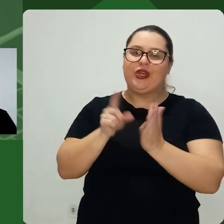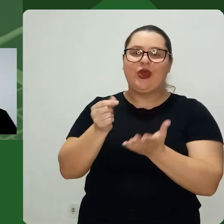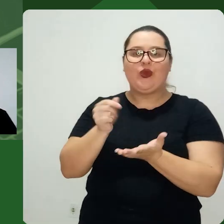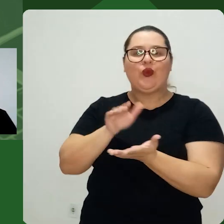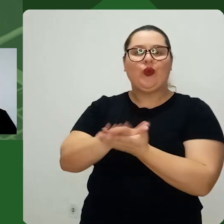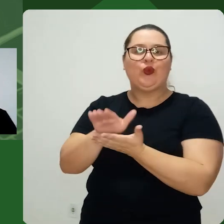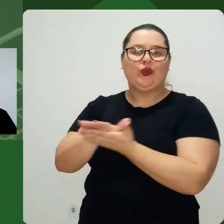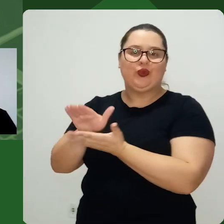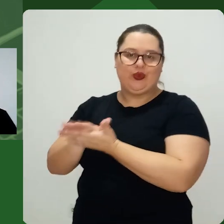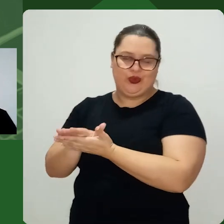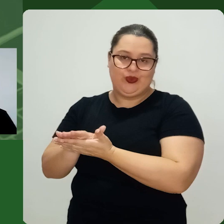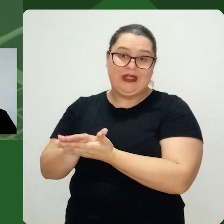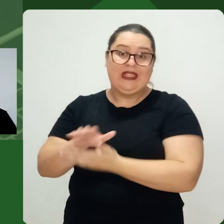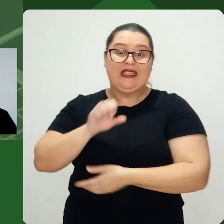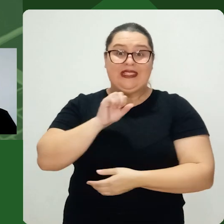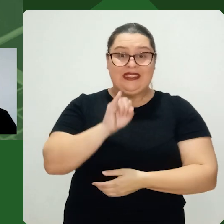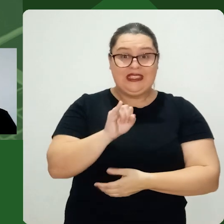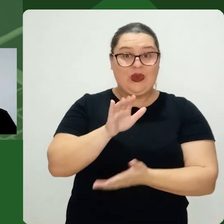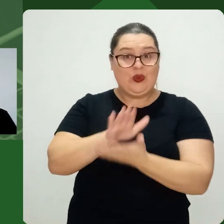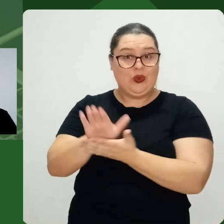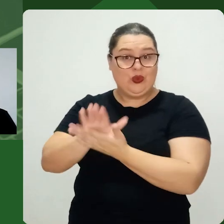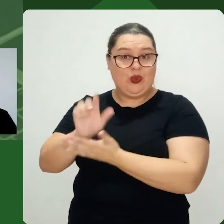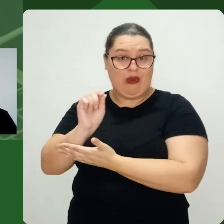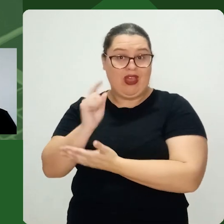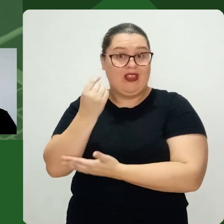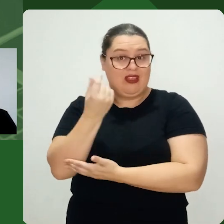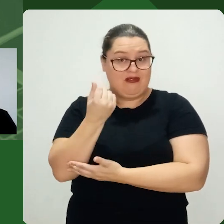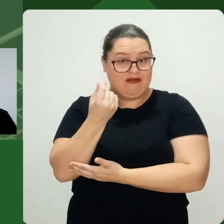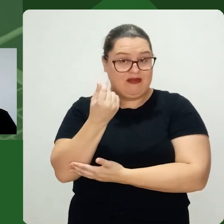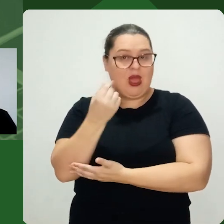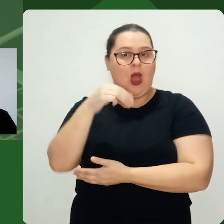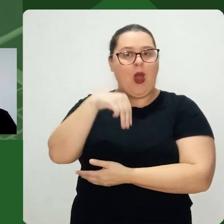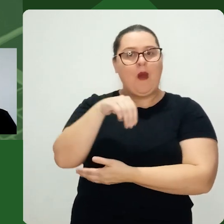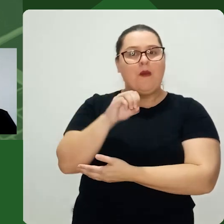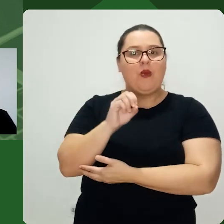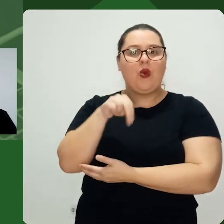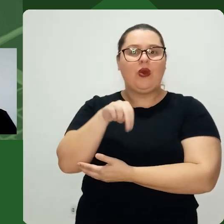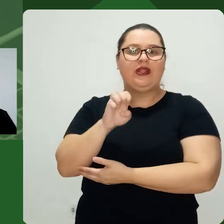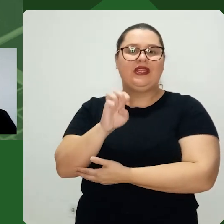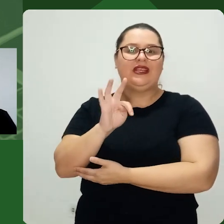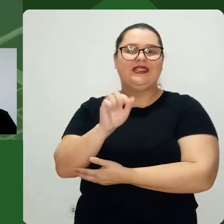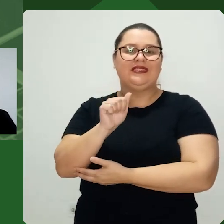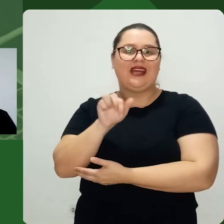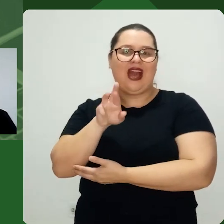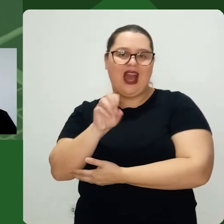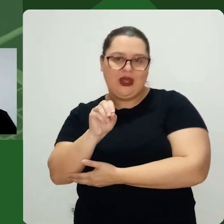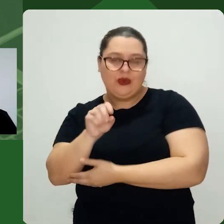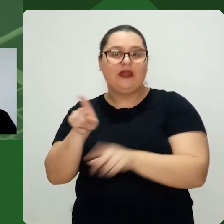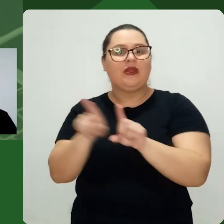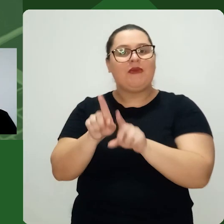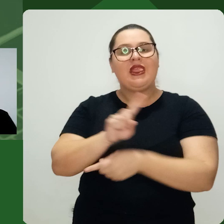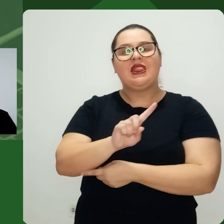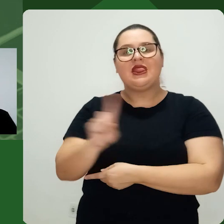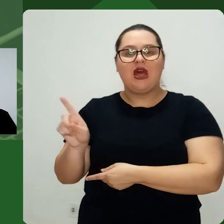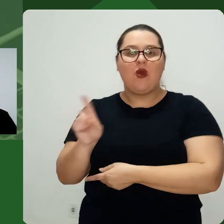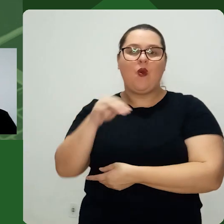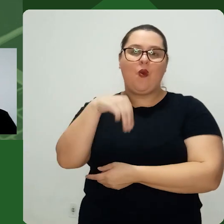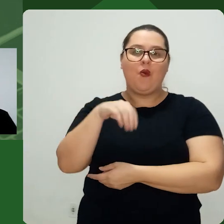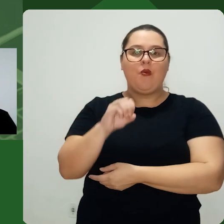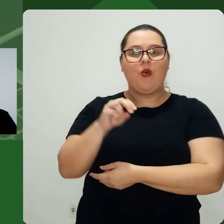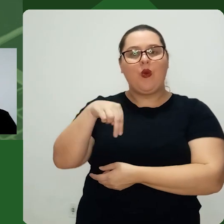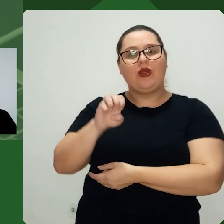os meus custos E quando eu falo em custos Eu falo em custo monetário e não monetário E a gente vai entender um pouquinho